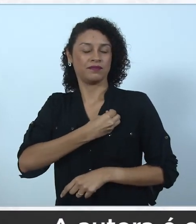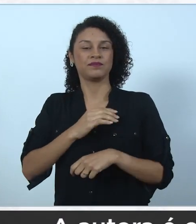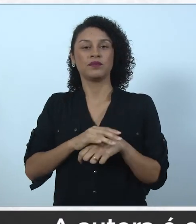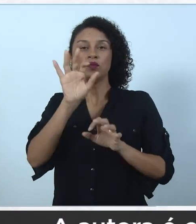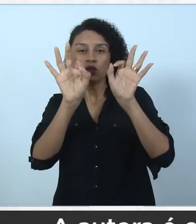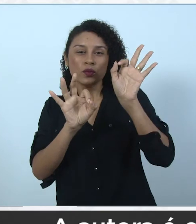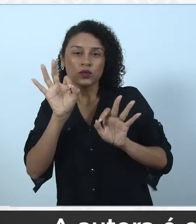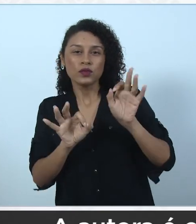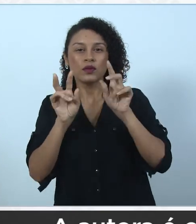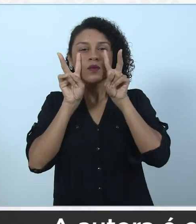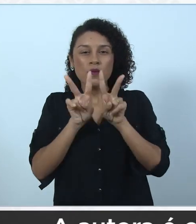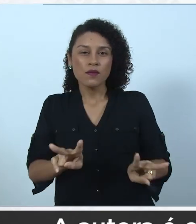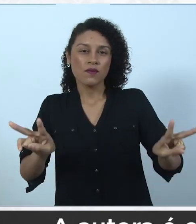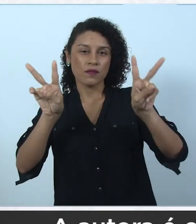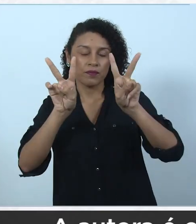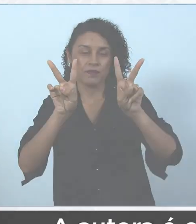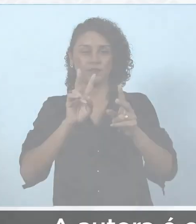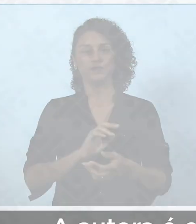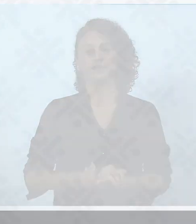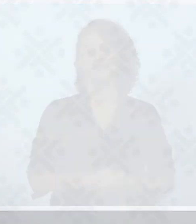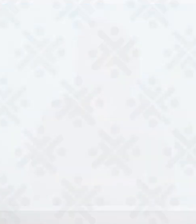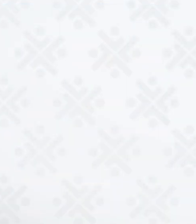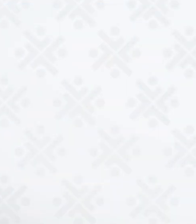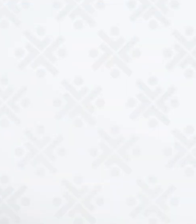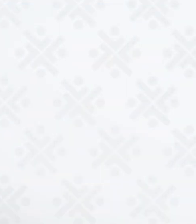integra o projeto Olhares.